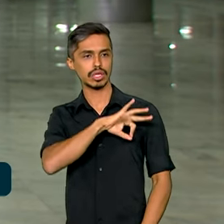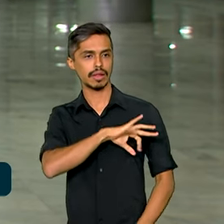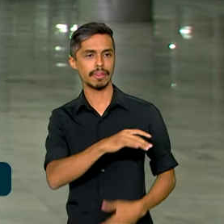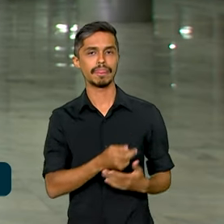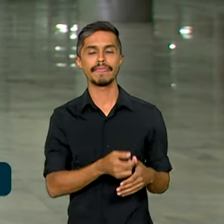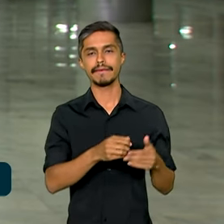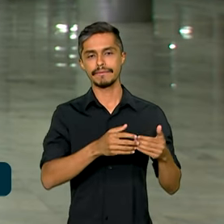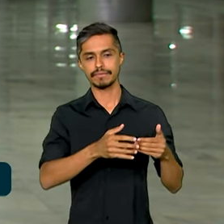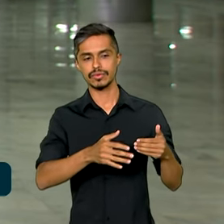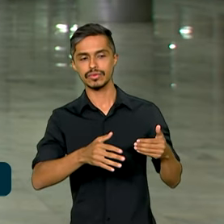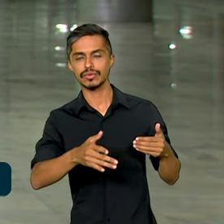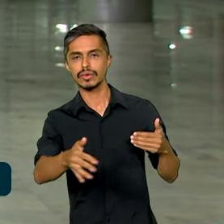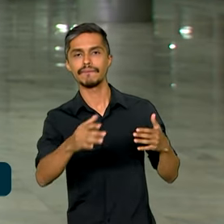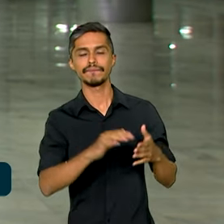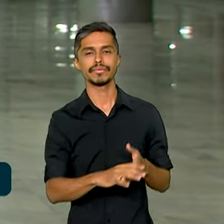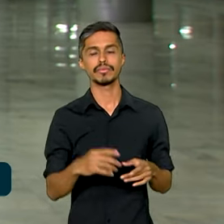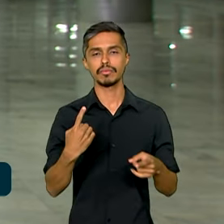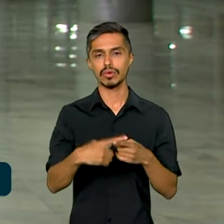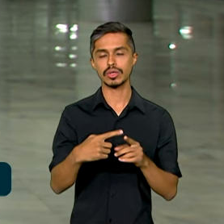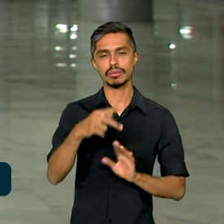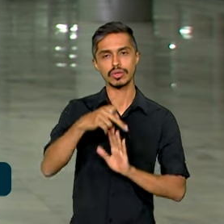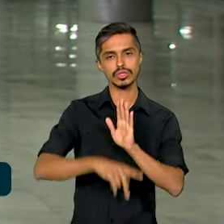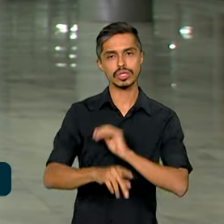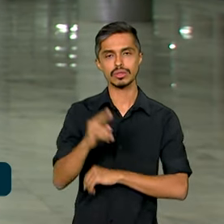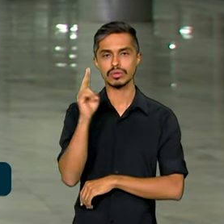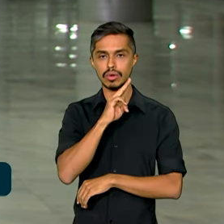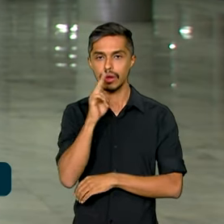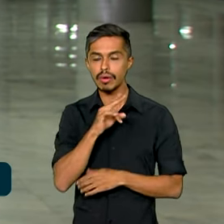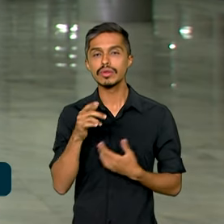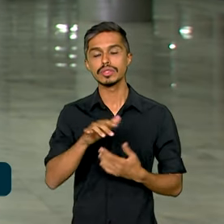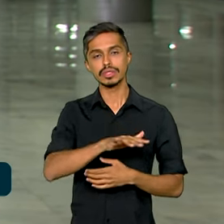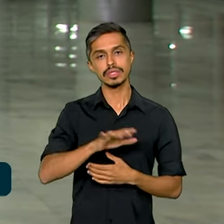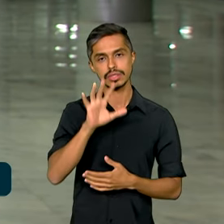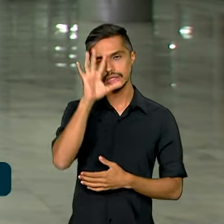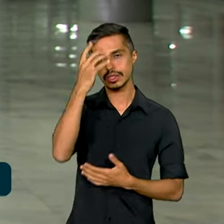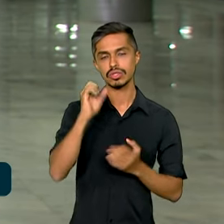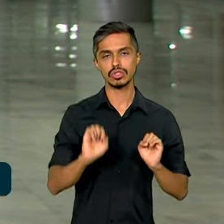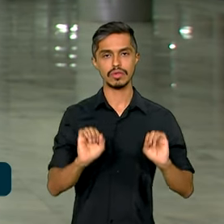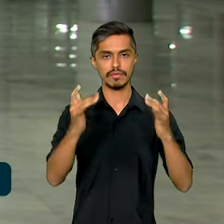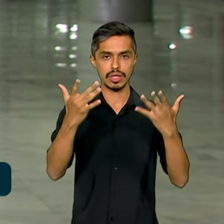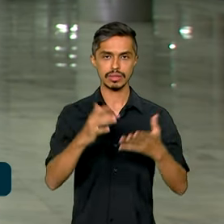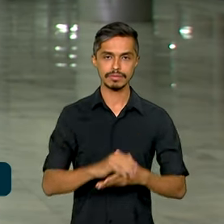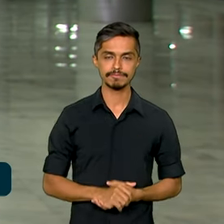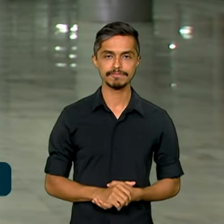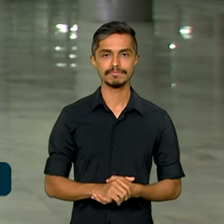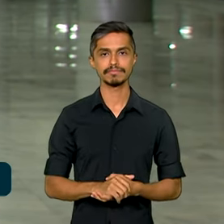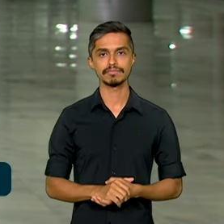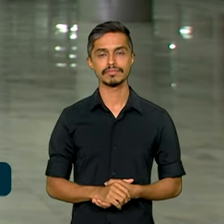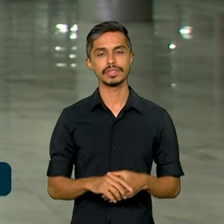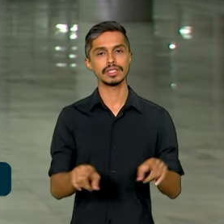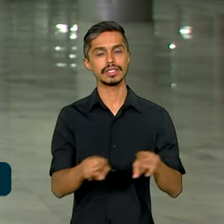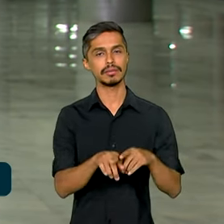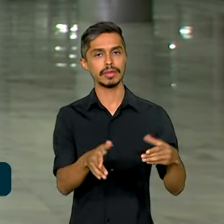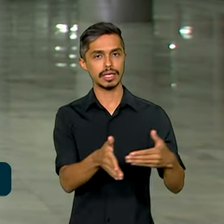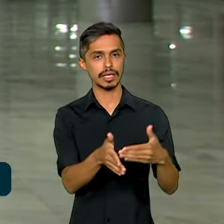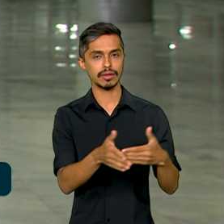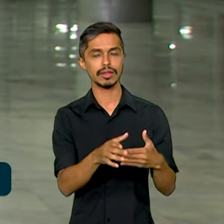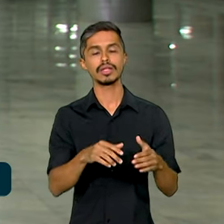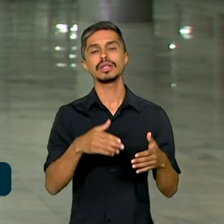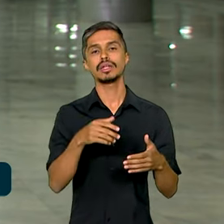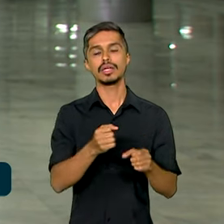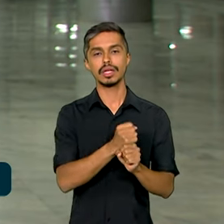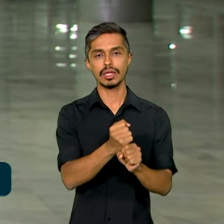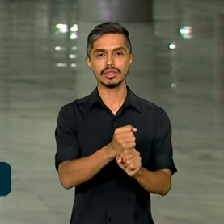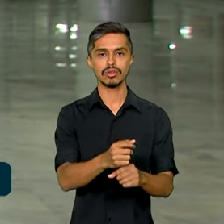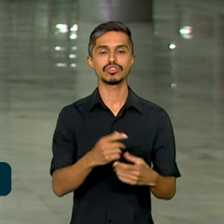gradativa do programa emergencial de retomada do setor de eventos e a limitação anual